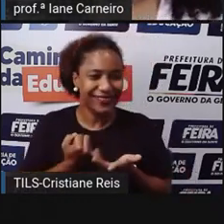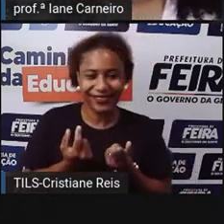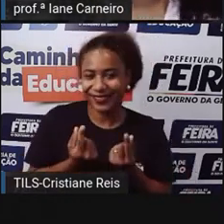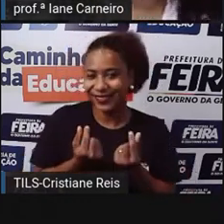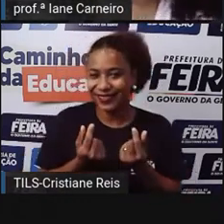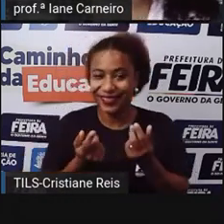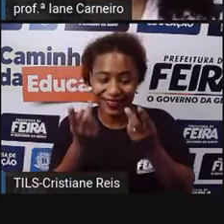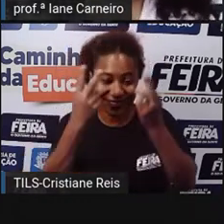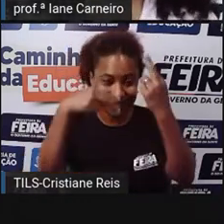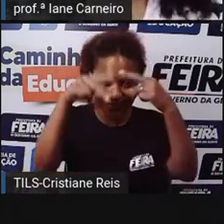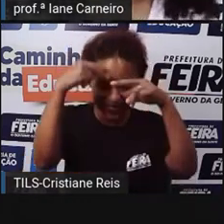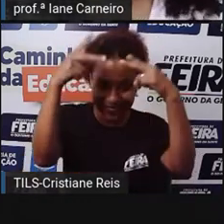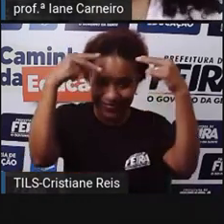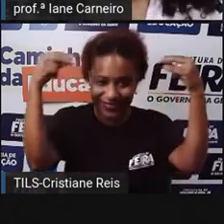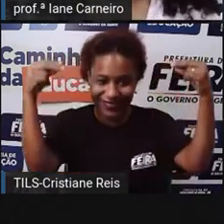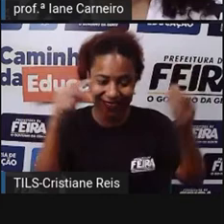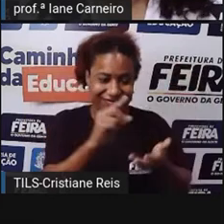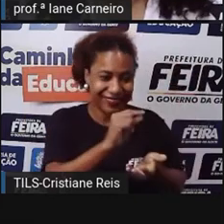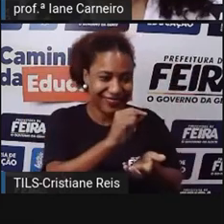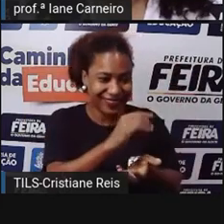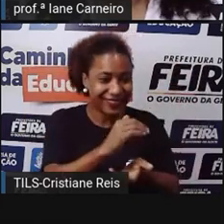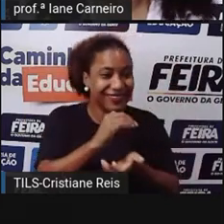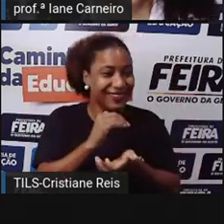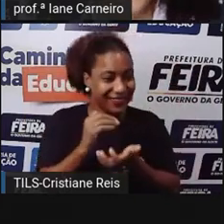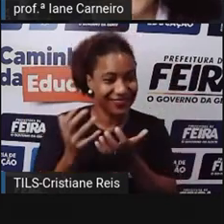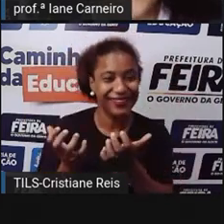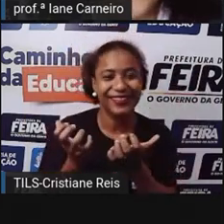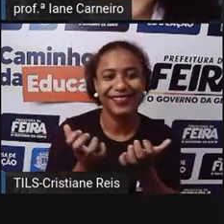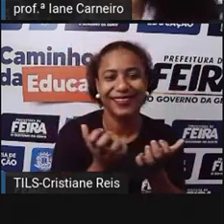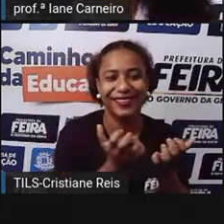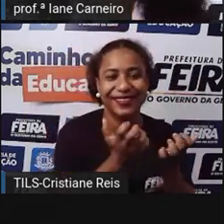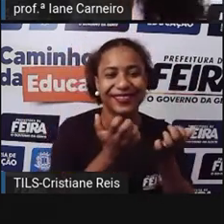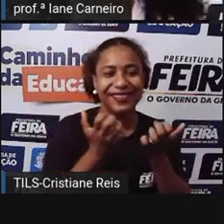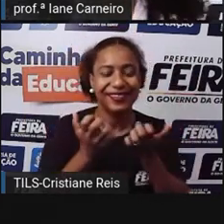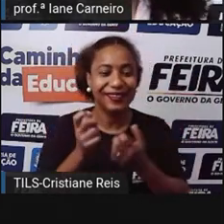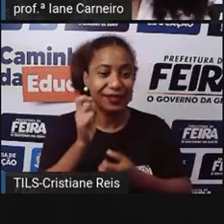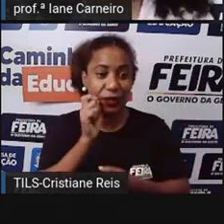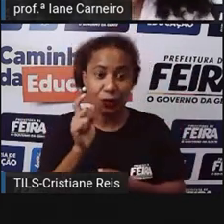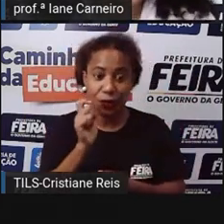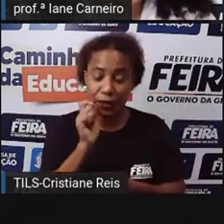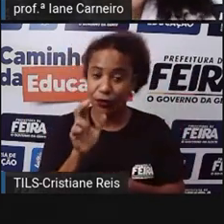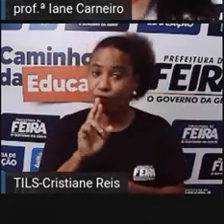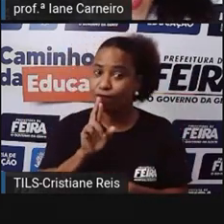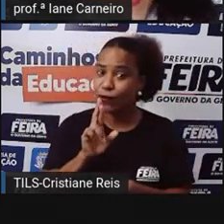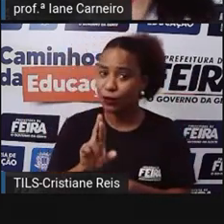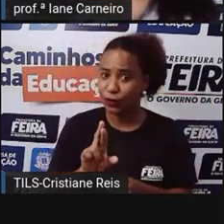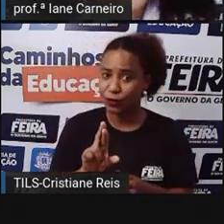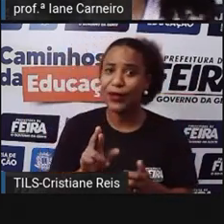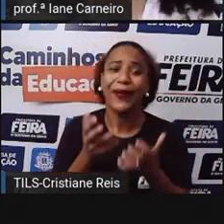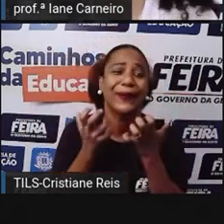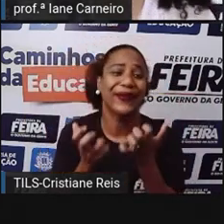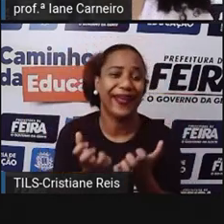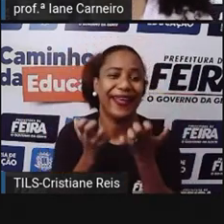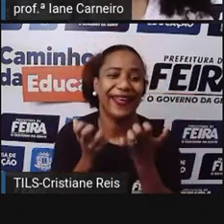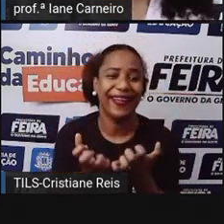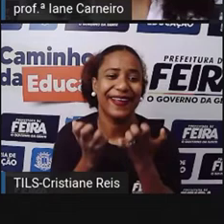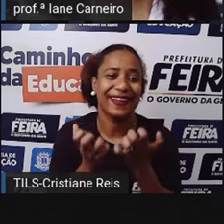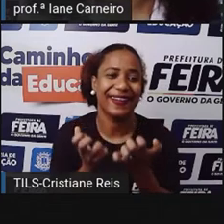que tem fita no cabelo e dinheiro na caixinha? O gato respondeu, eu quero!